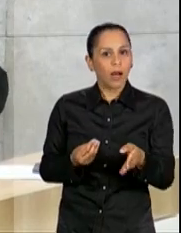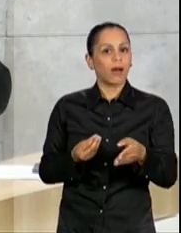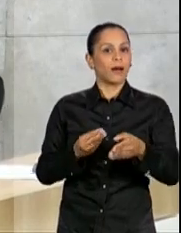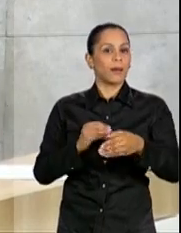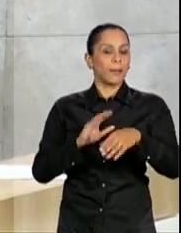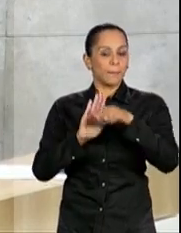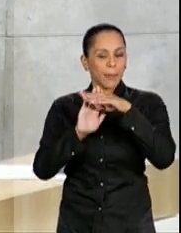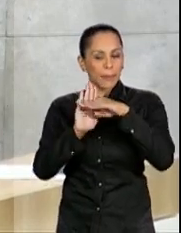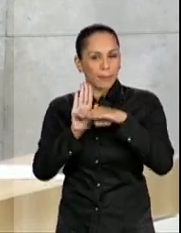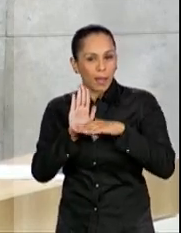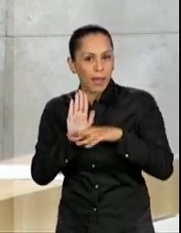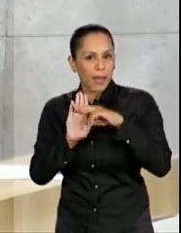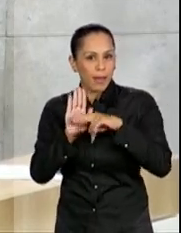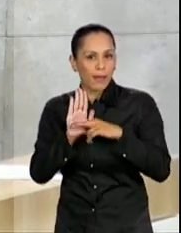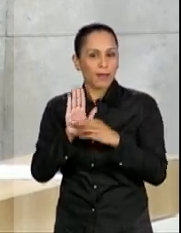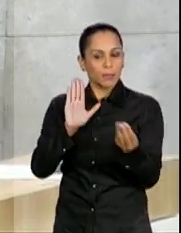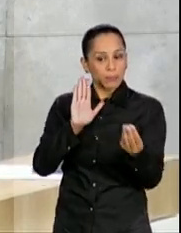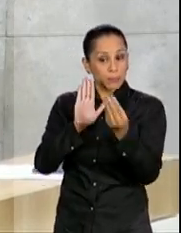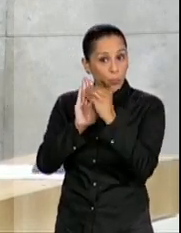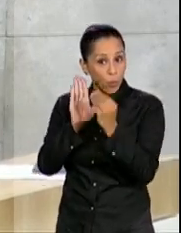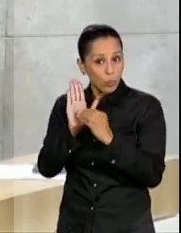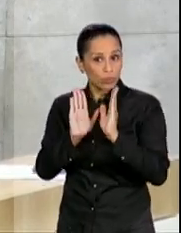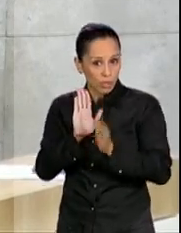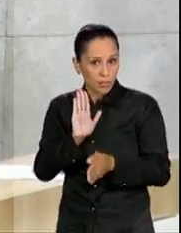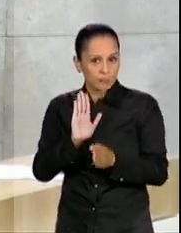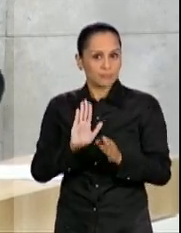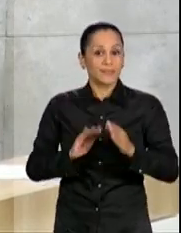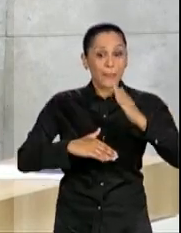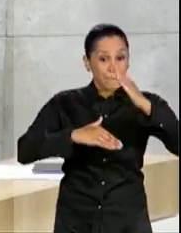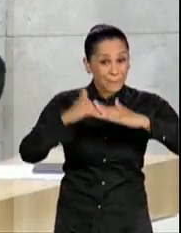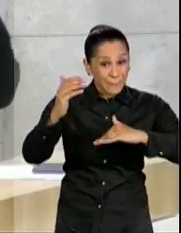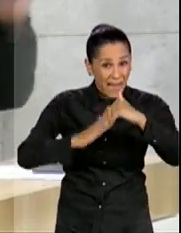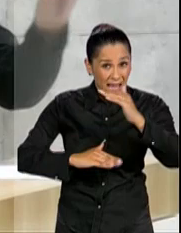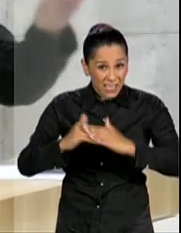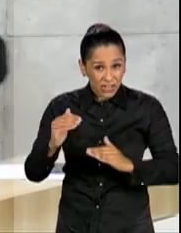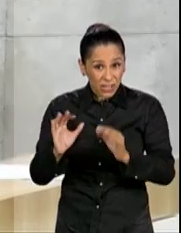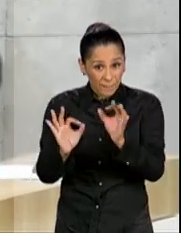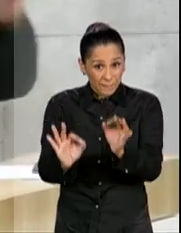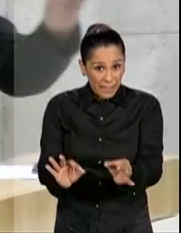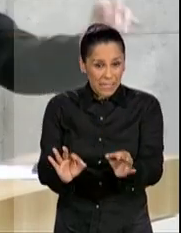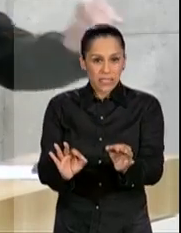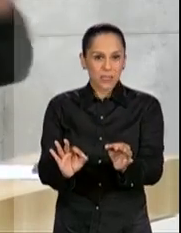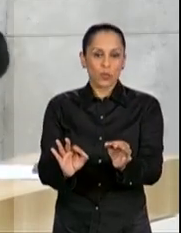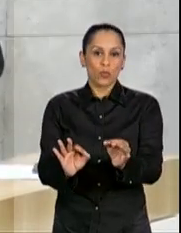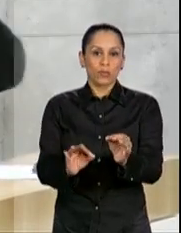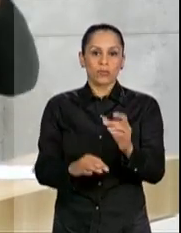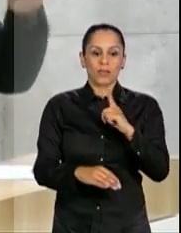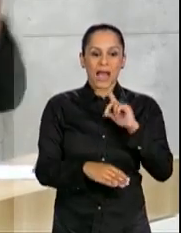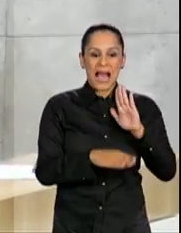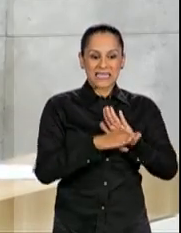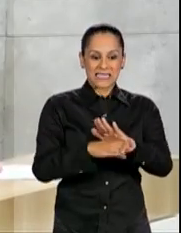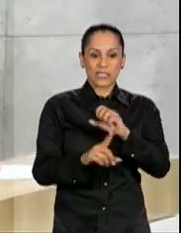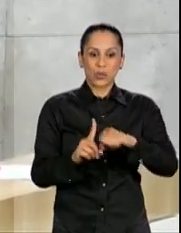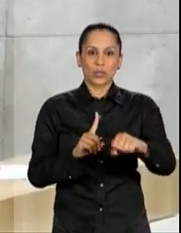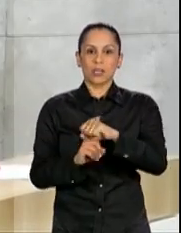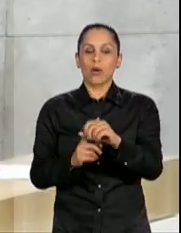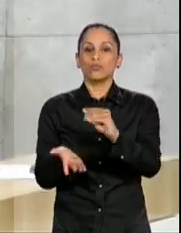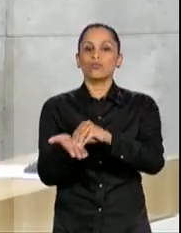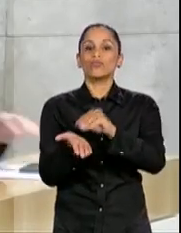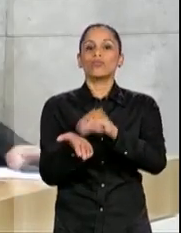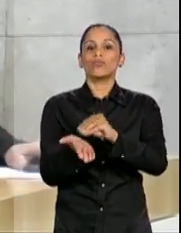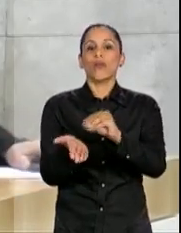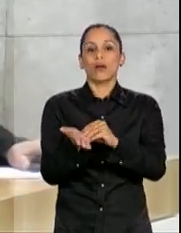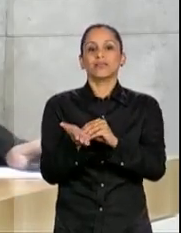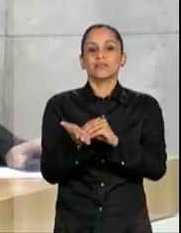ainda tem assistência, ainda não faz parte desse processo terapêutico individual, desse projeto de cada um